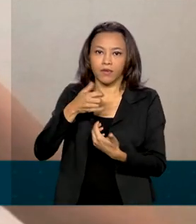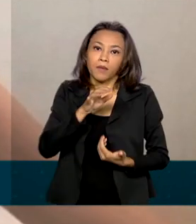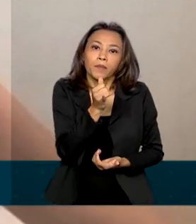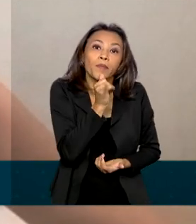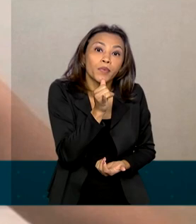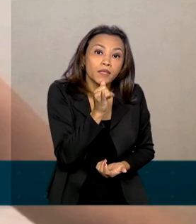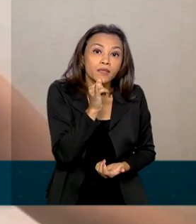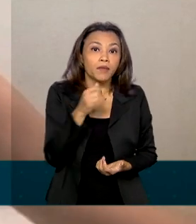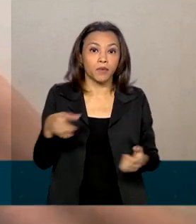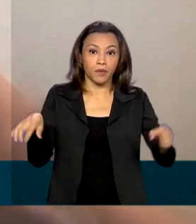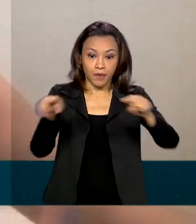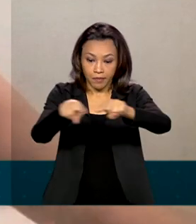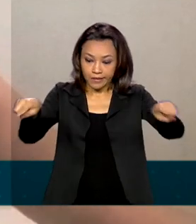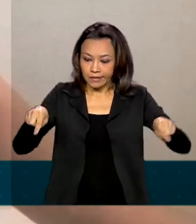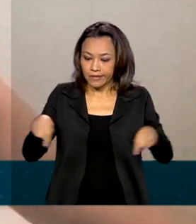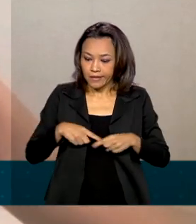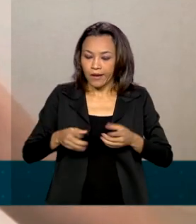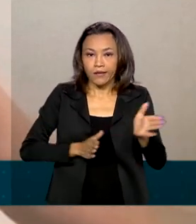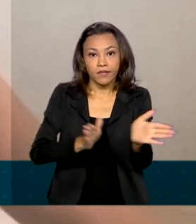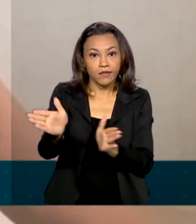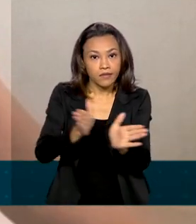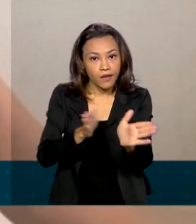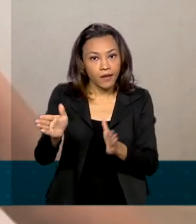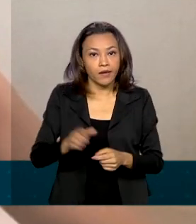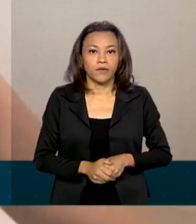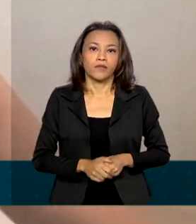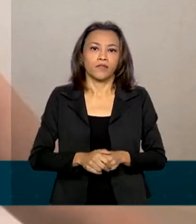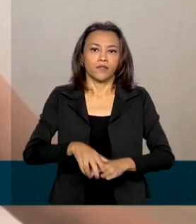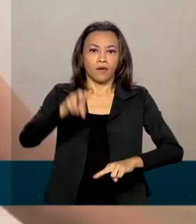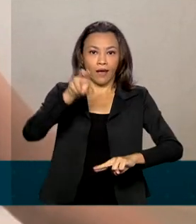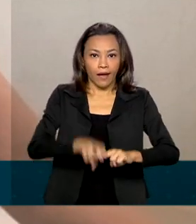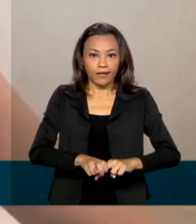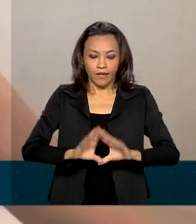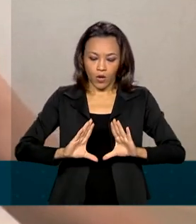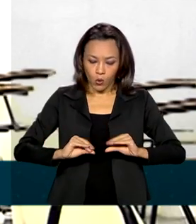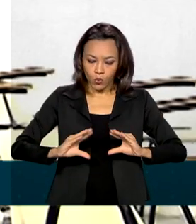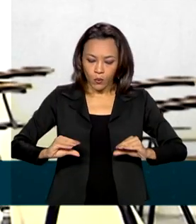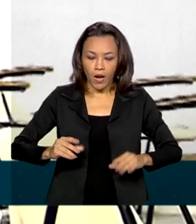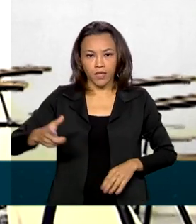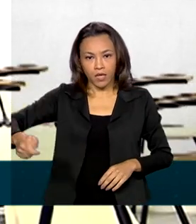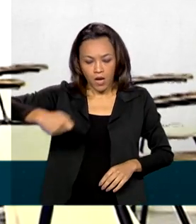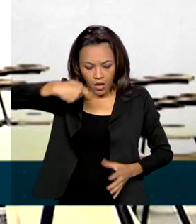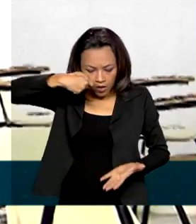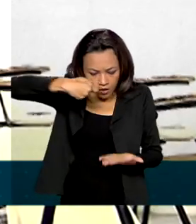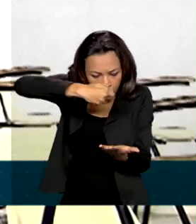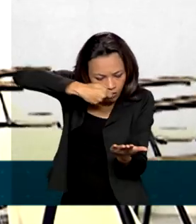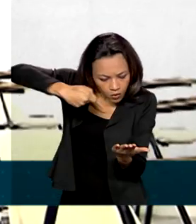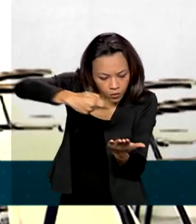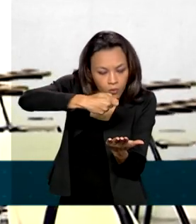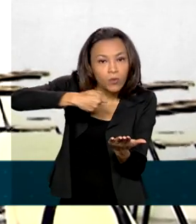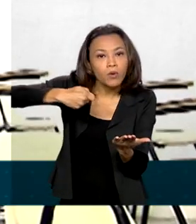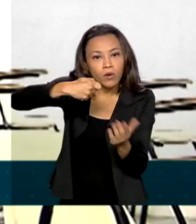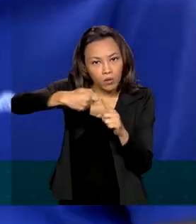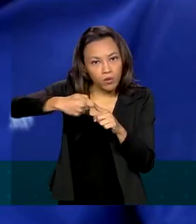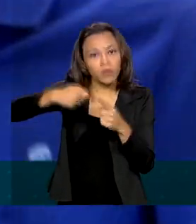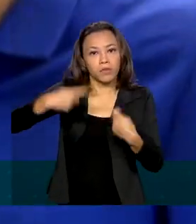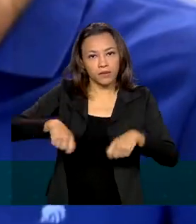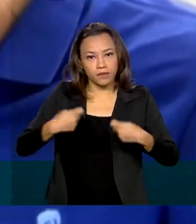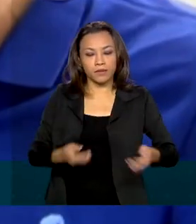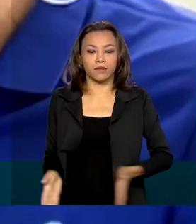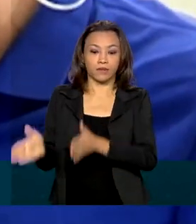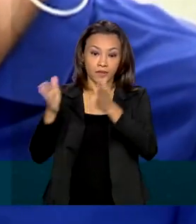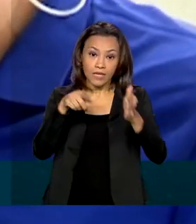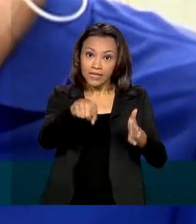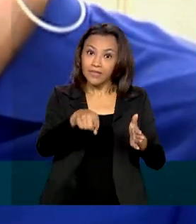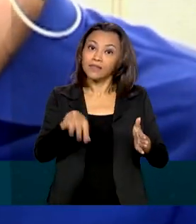exemplo, uma sala de fácil acesso, maca, cadeira coxoada, lupa. O aumento nos recursos de acessibilidade busca